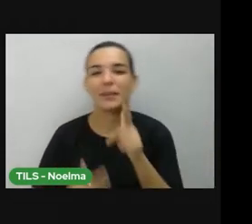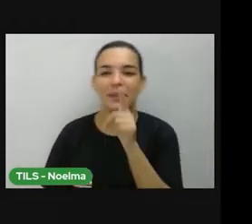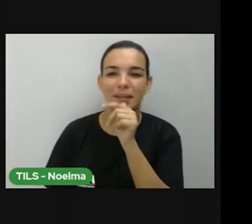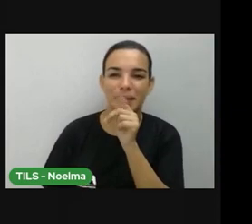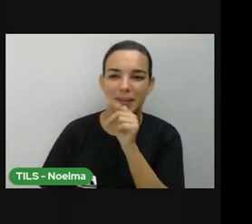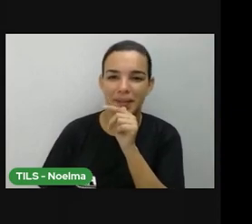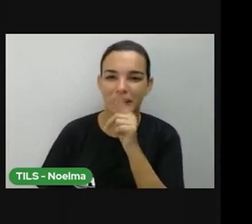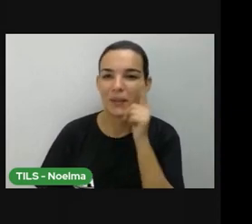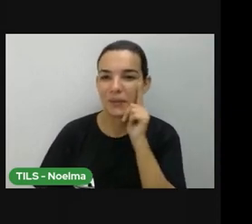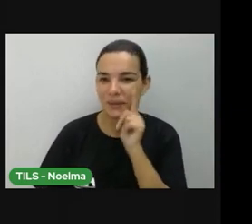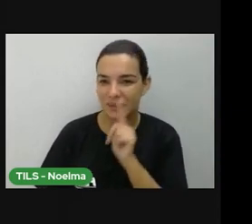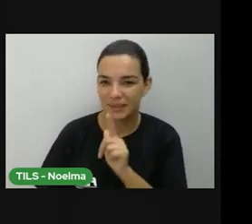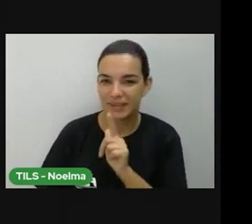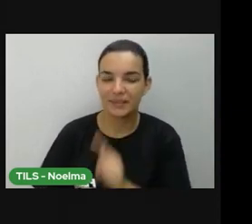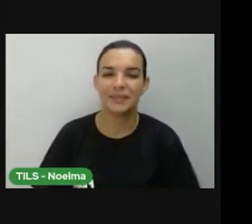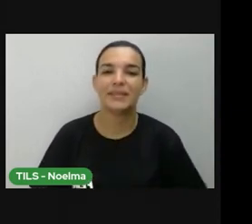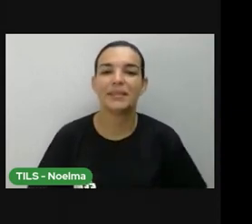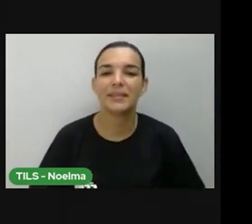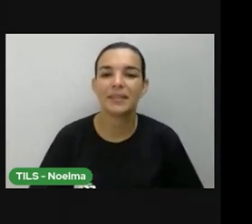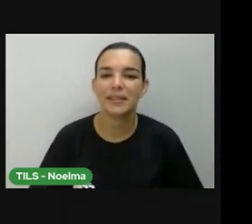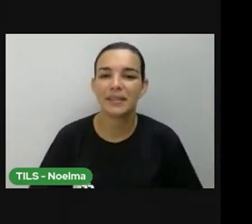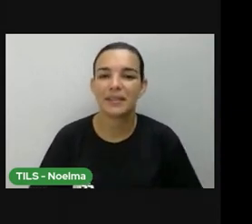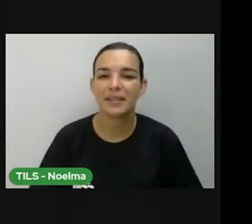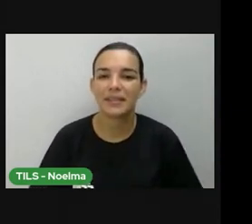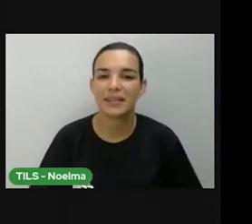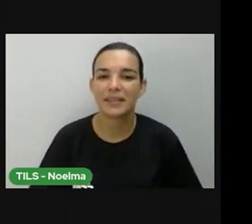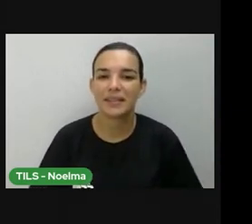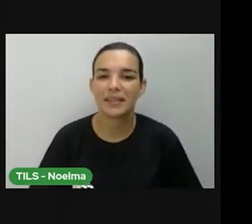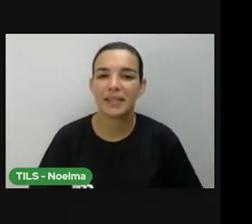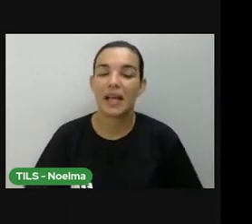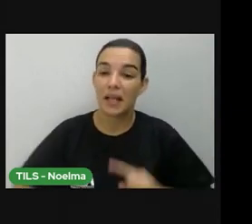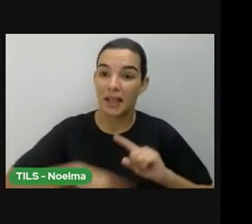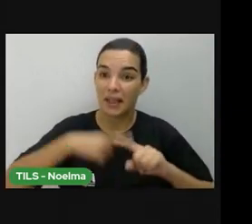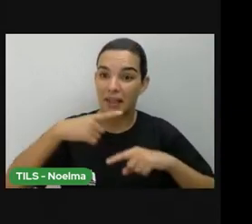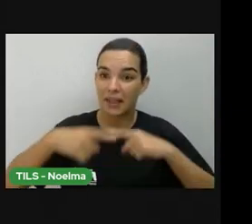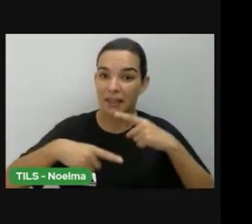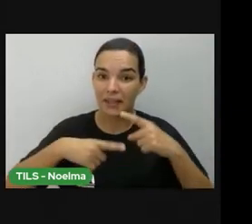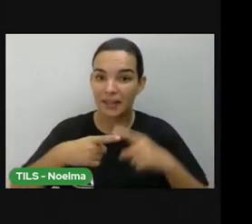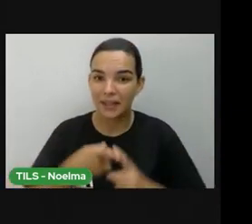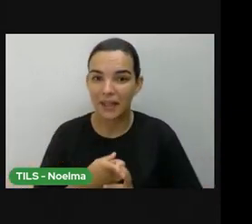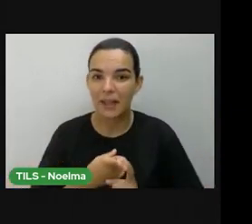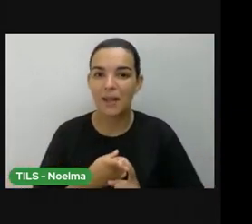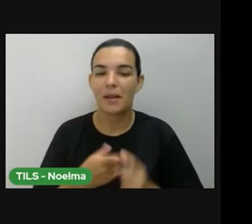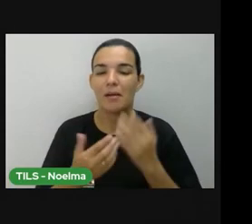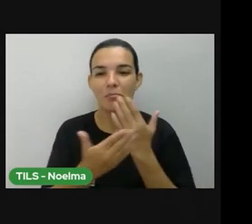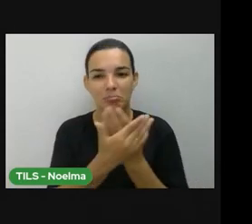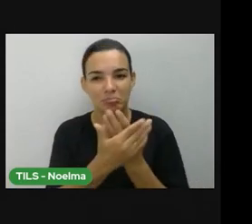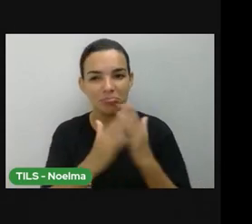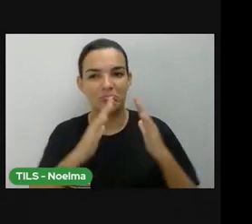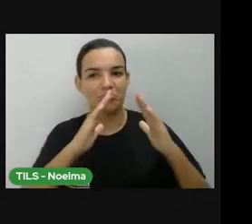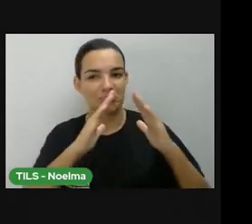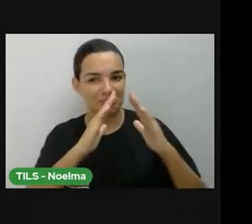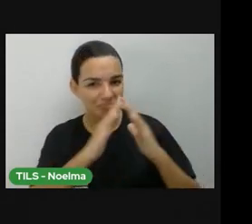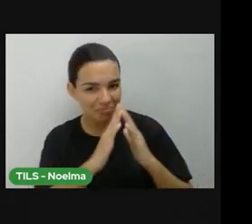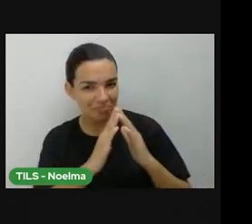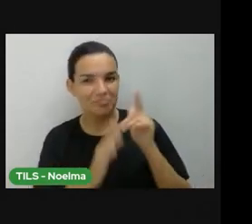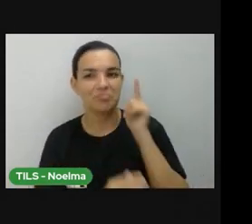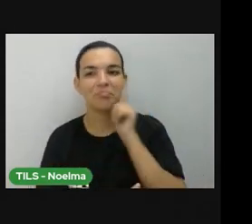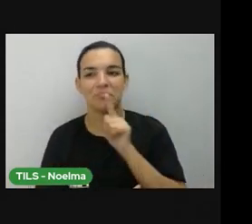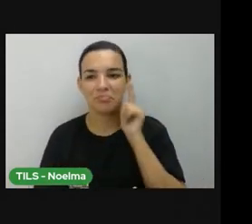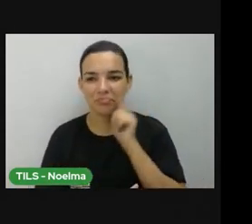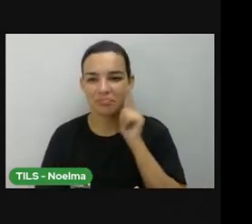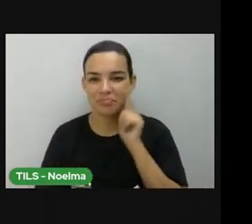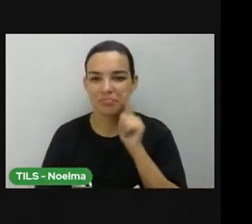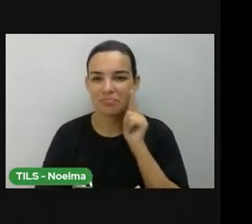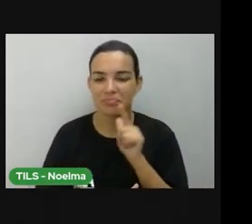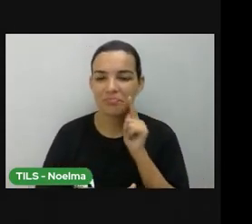anos, não é? E a base de departamento, teve departamento de esporte, que foi uma coisa também, que deu interesse, porque